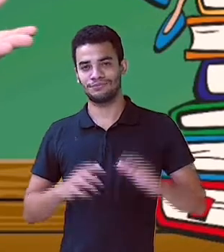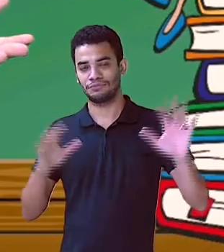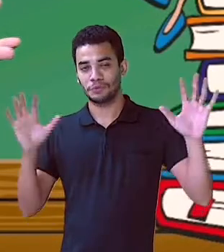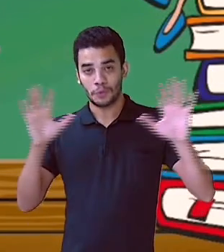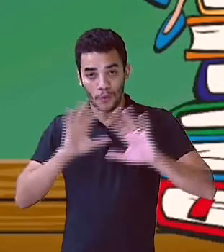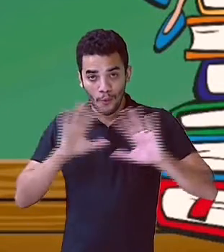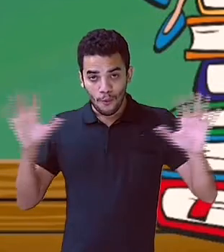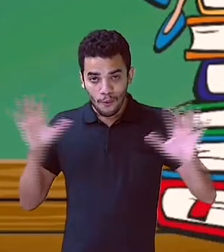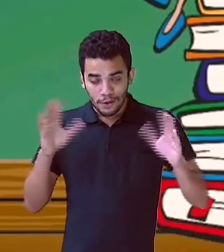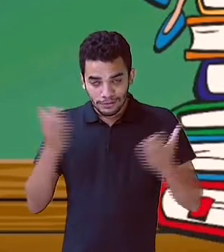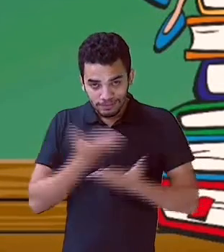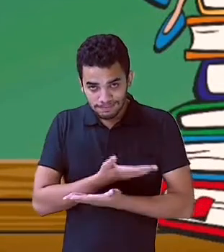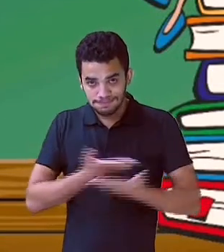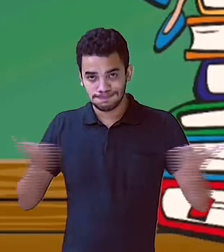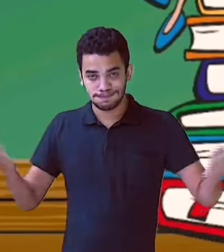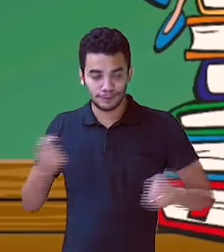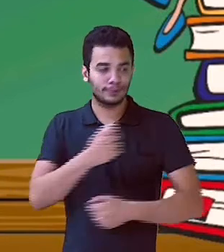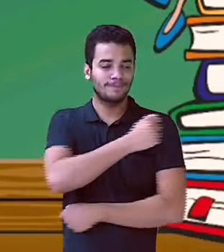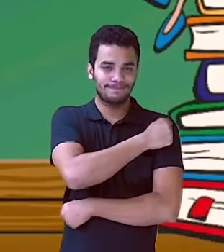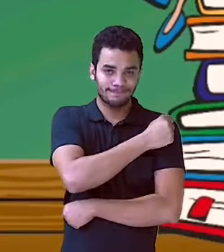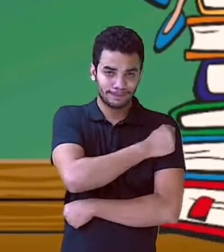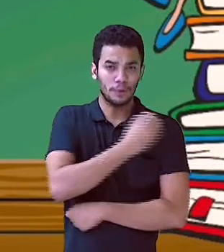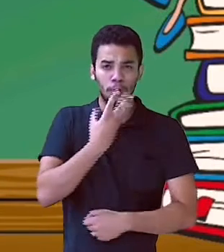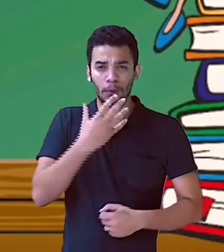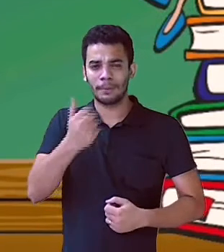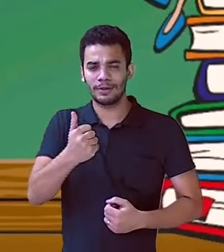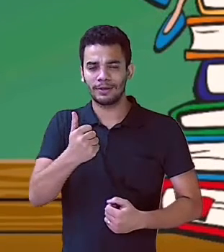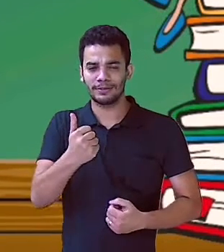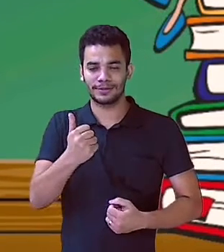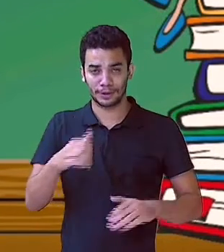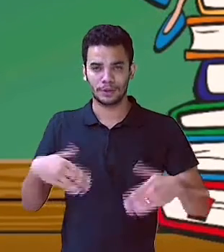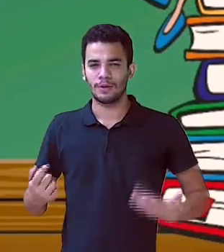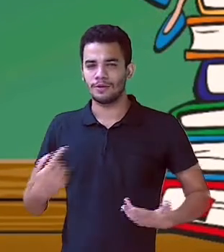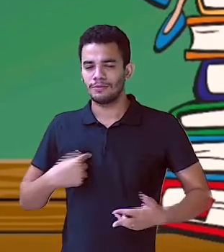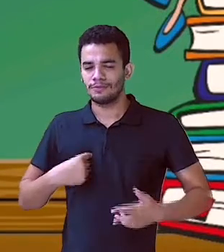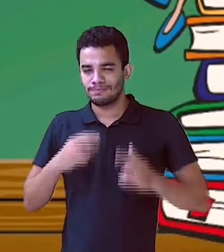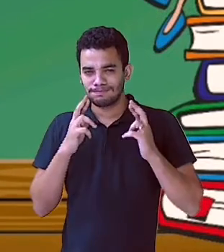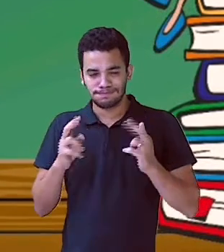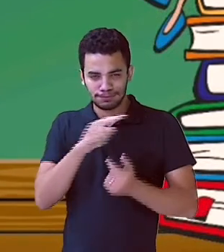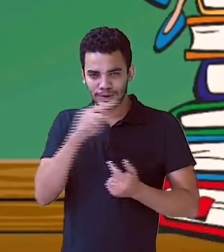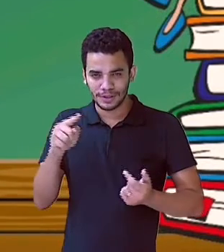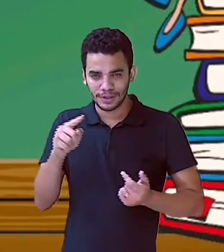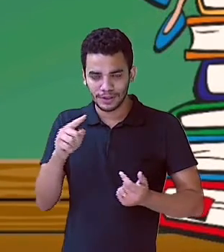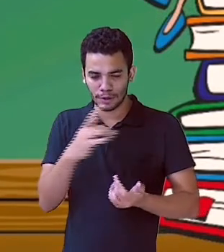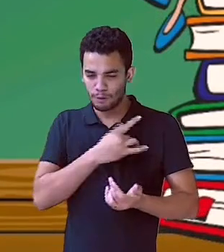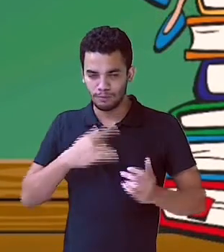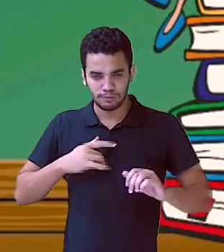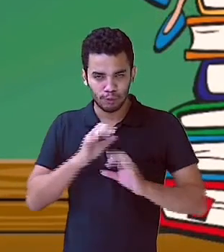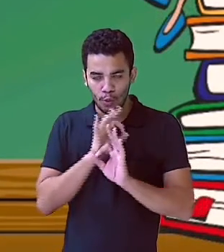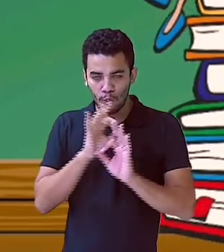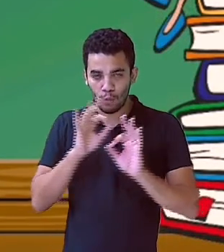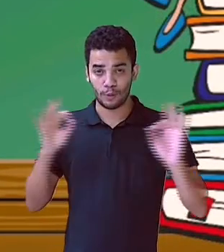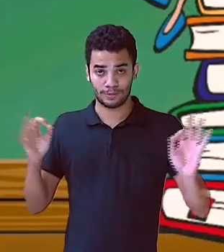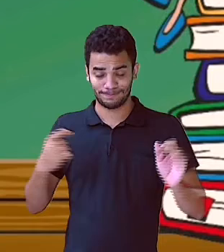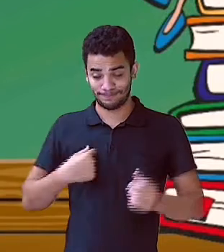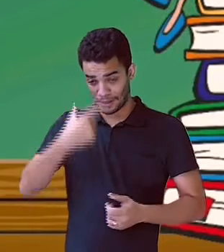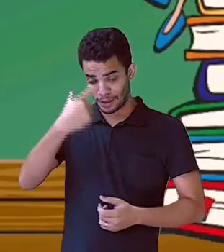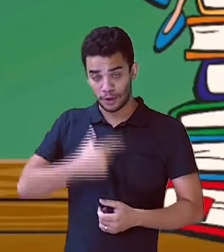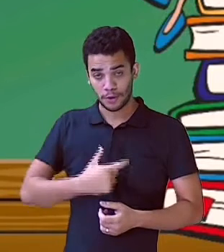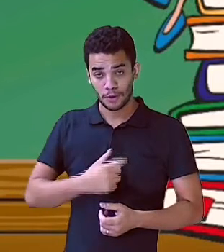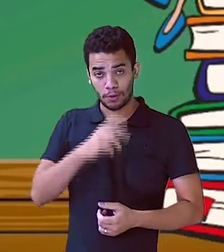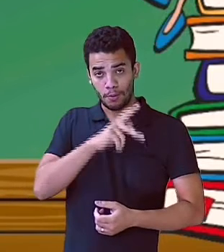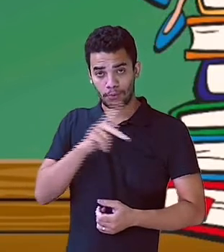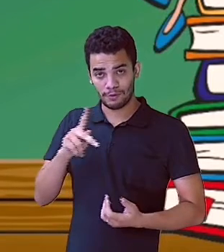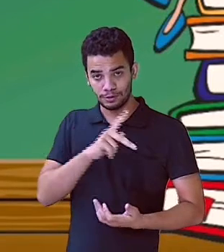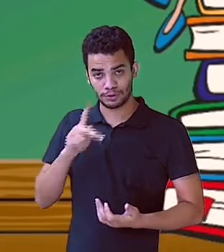Olá, estudantes! Tudo bem por aí? Eu espero que sim! Eu sou a professora Juliana e a nossa